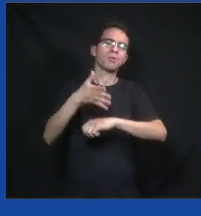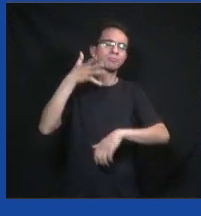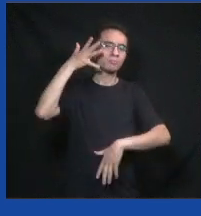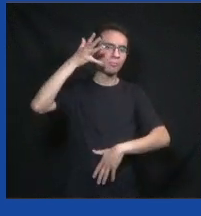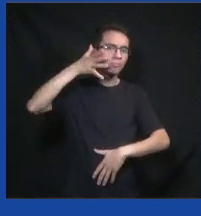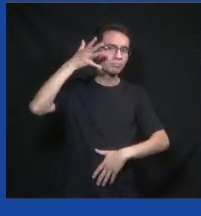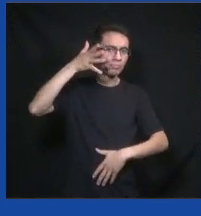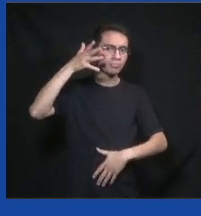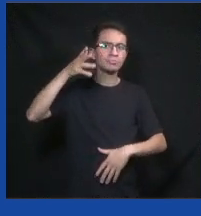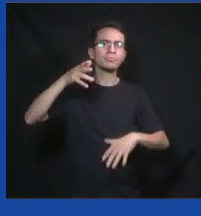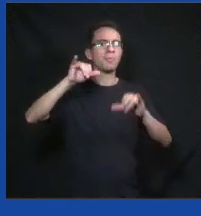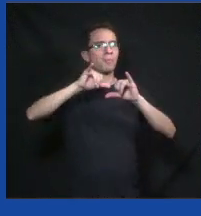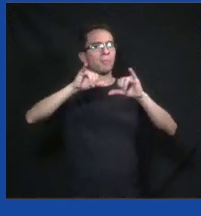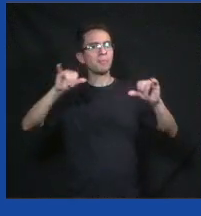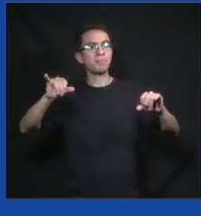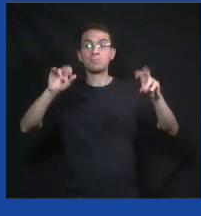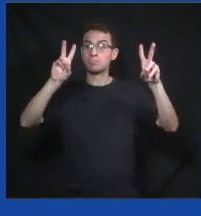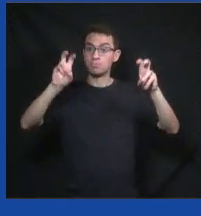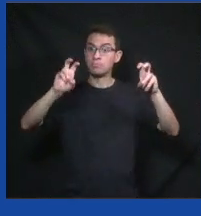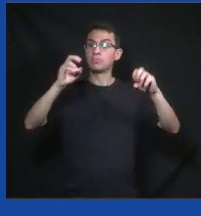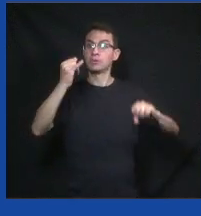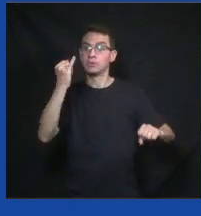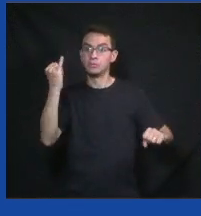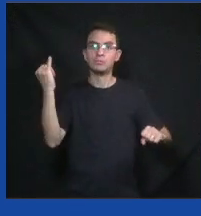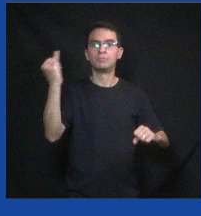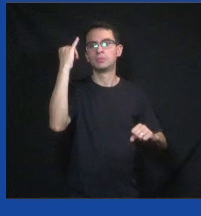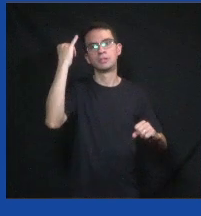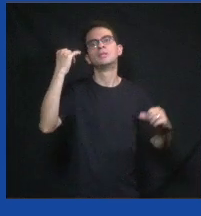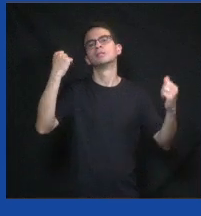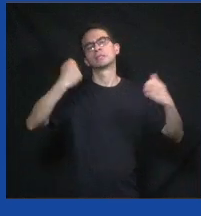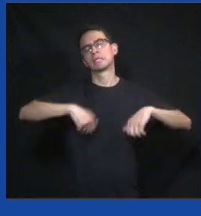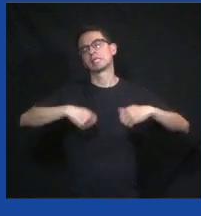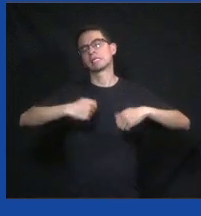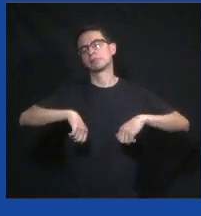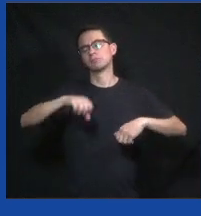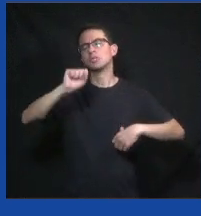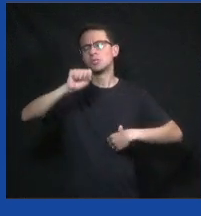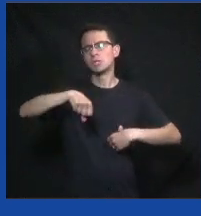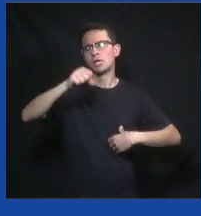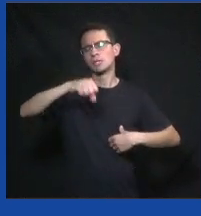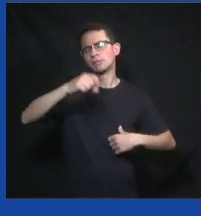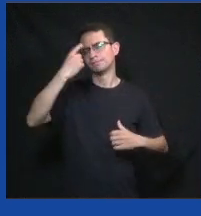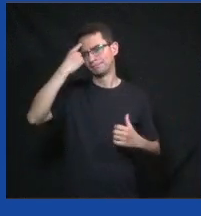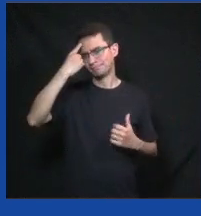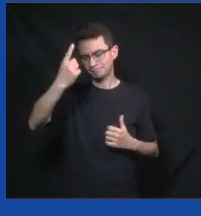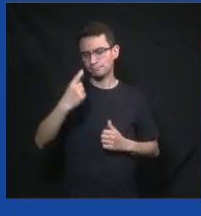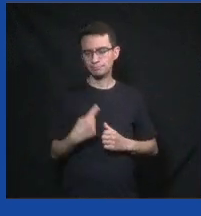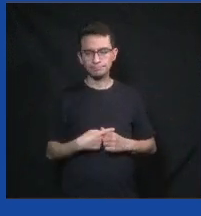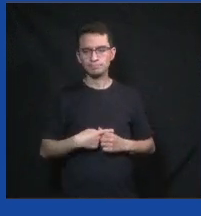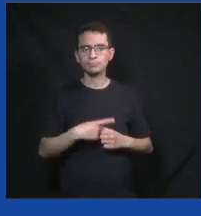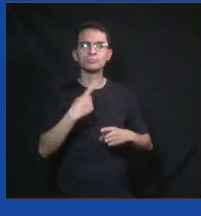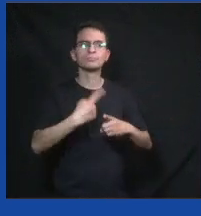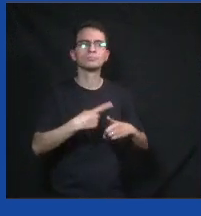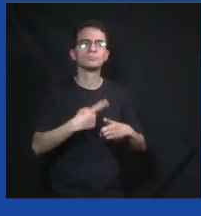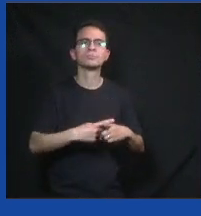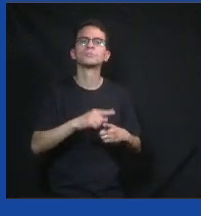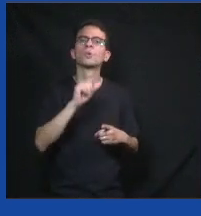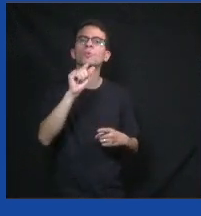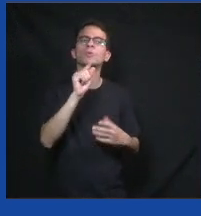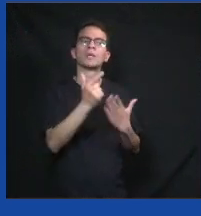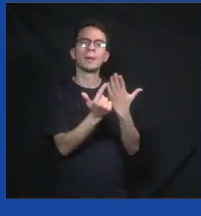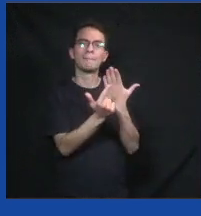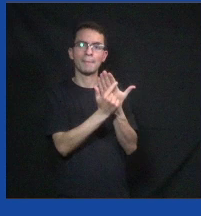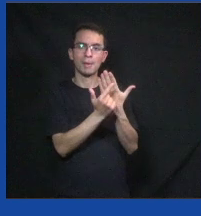necessário, mais do que nunca. Acho que a gente tem um papel aqui como cidadão